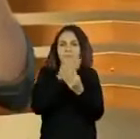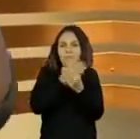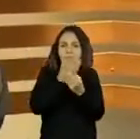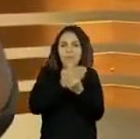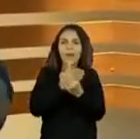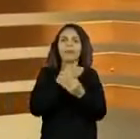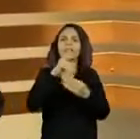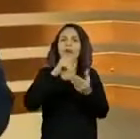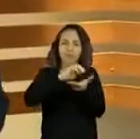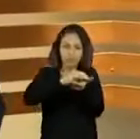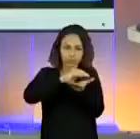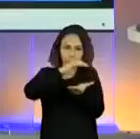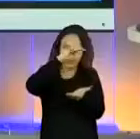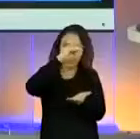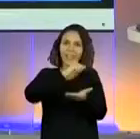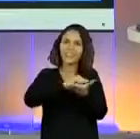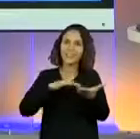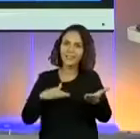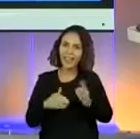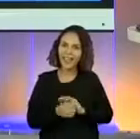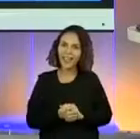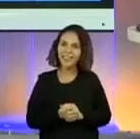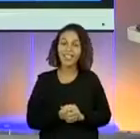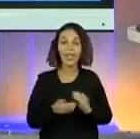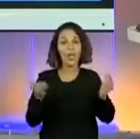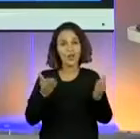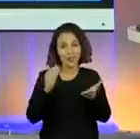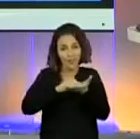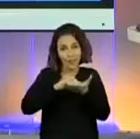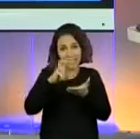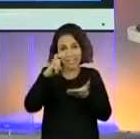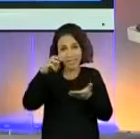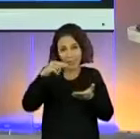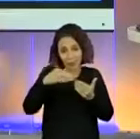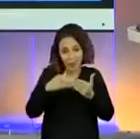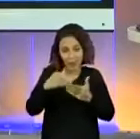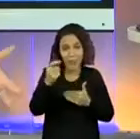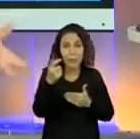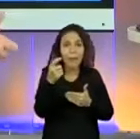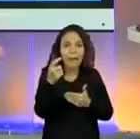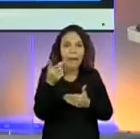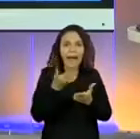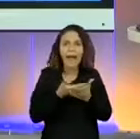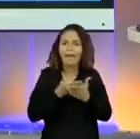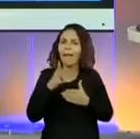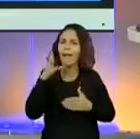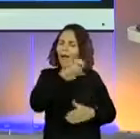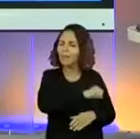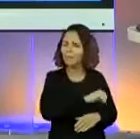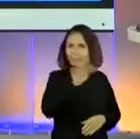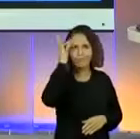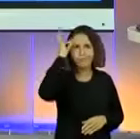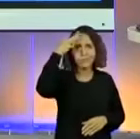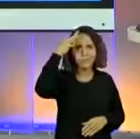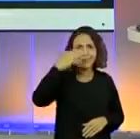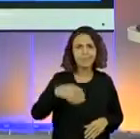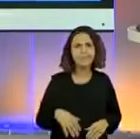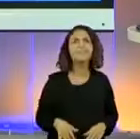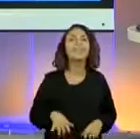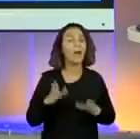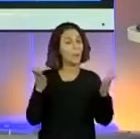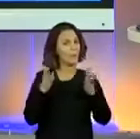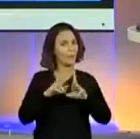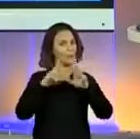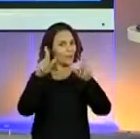Agora, hoje, nos nossos cinco minutos finais, a já está caminhando para o final da aula. Passa muito rápido isso aqui, gente. A gente vai fazer